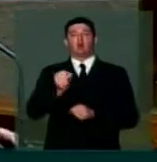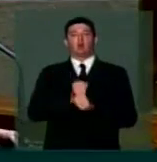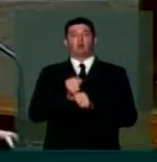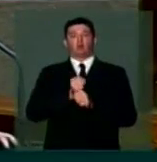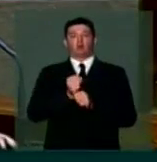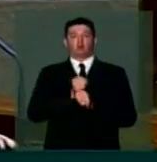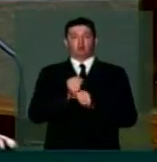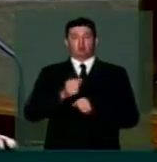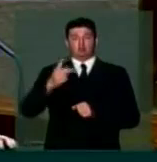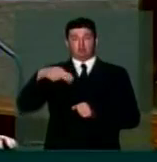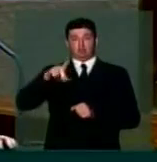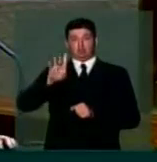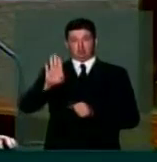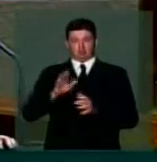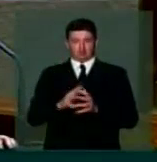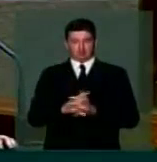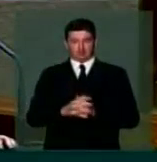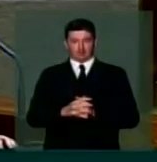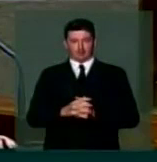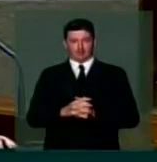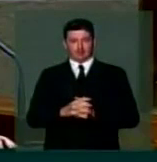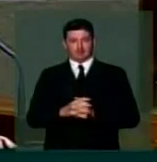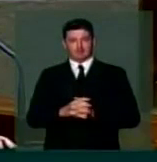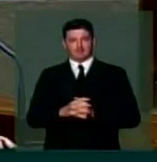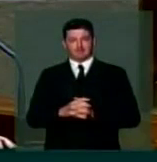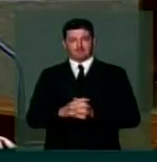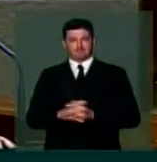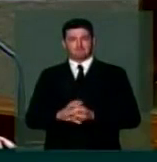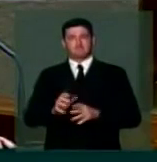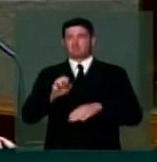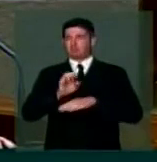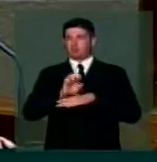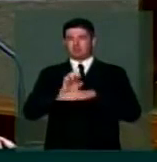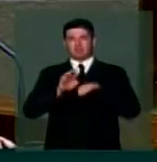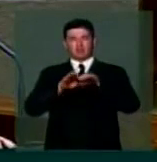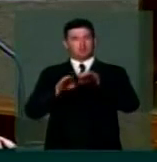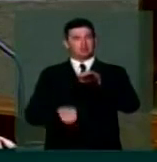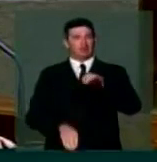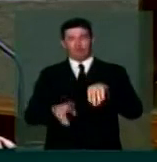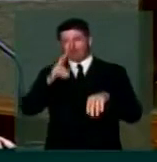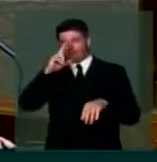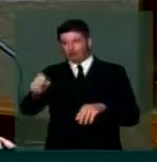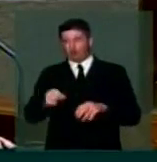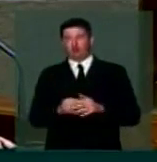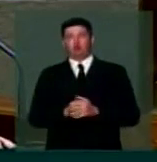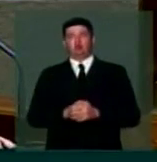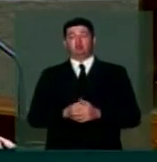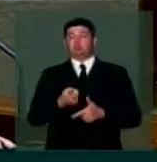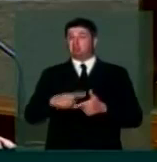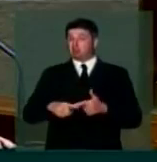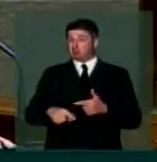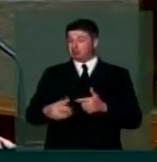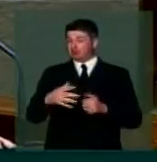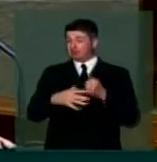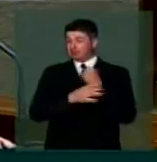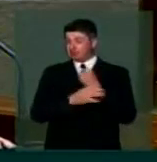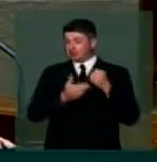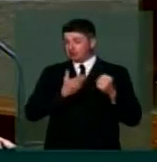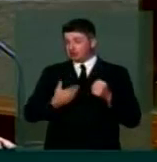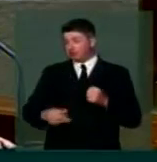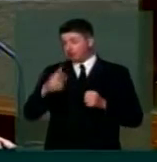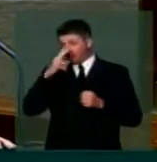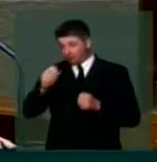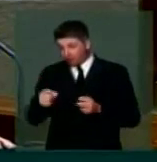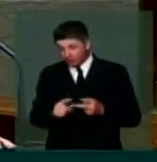anos com o PMDB. O estado é um estado desigual, é um estado com profundos problemas de segurança,